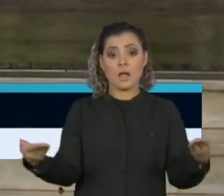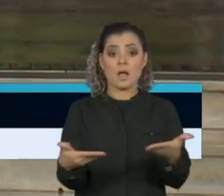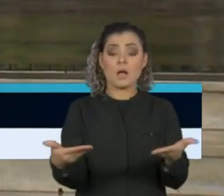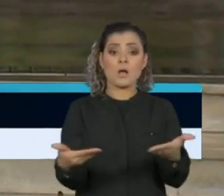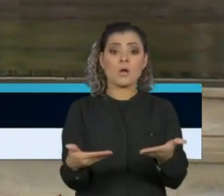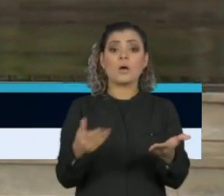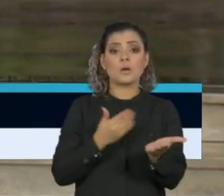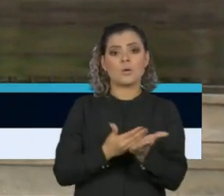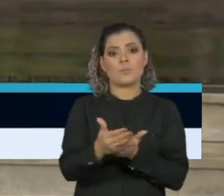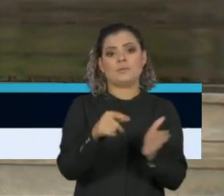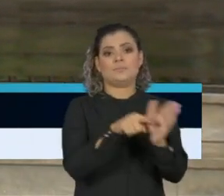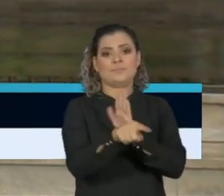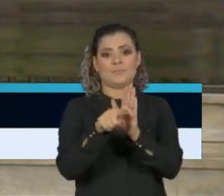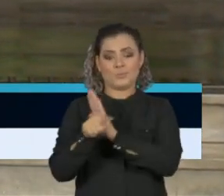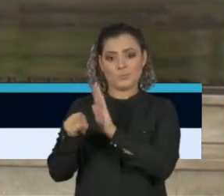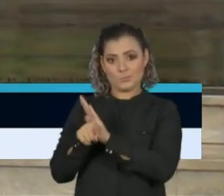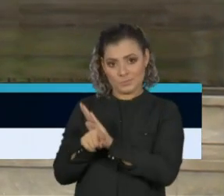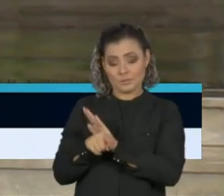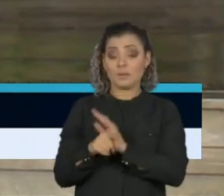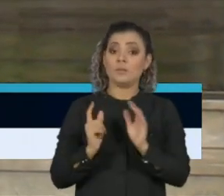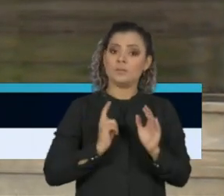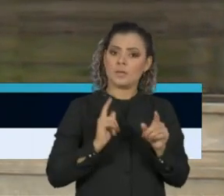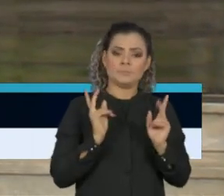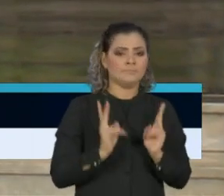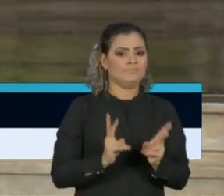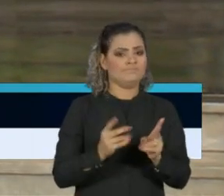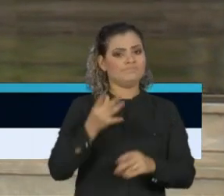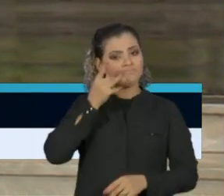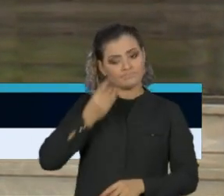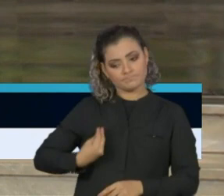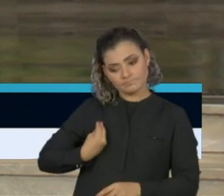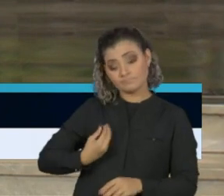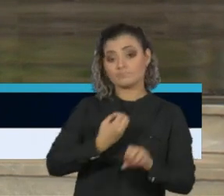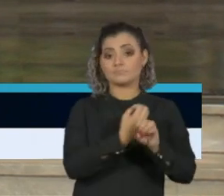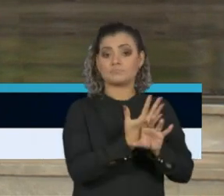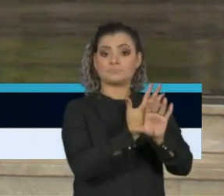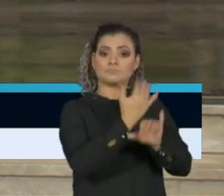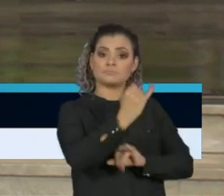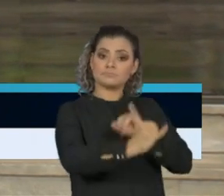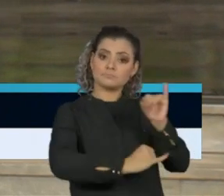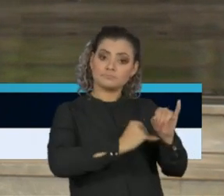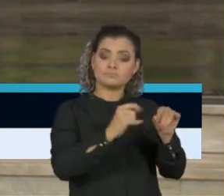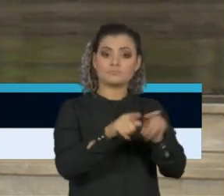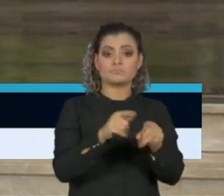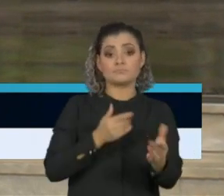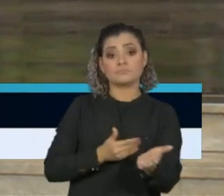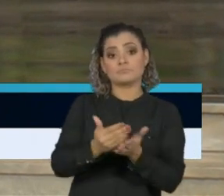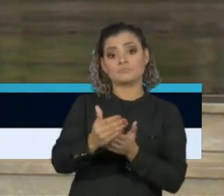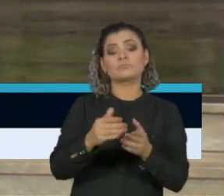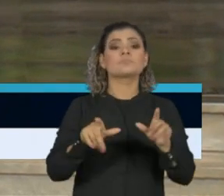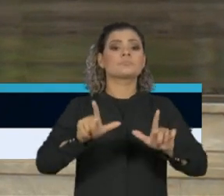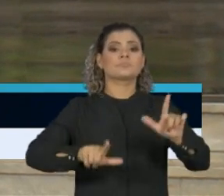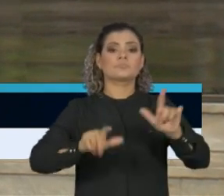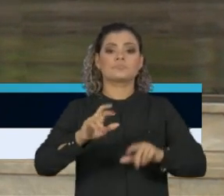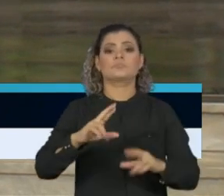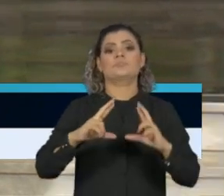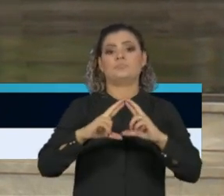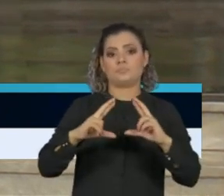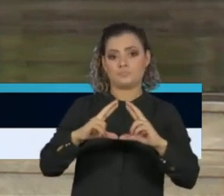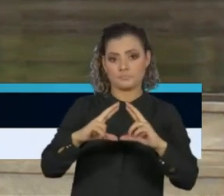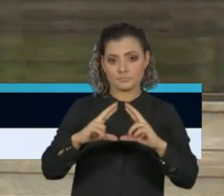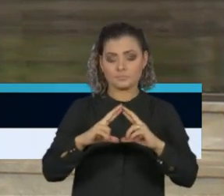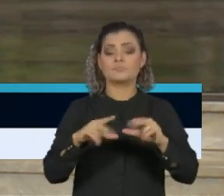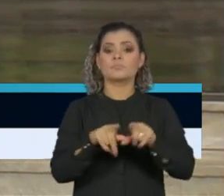às perguntas. Temos, como sempre, presenciais e online. E começamos com a TV Record, jornalista